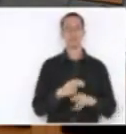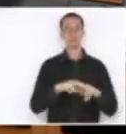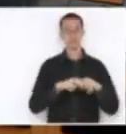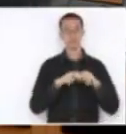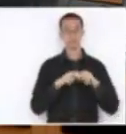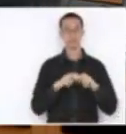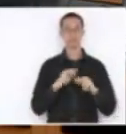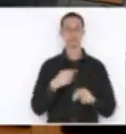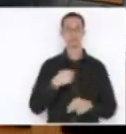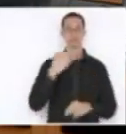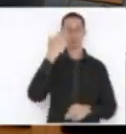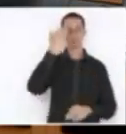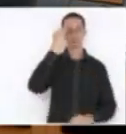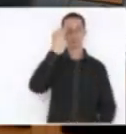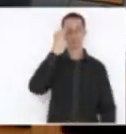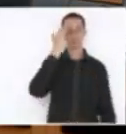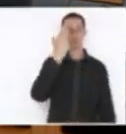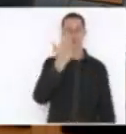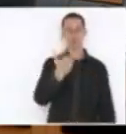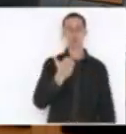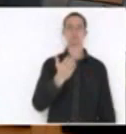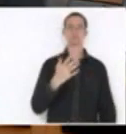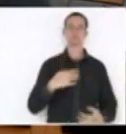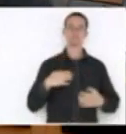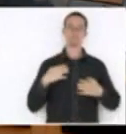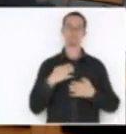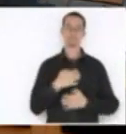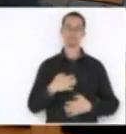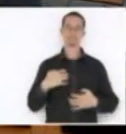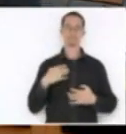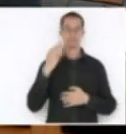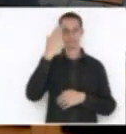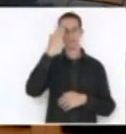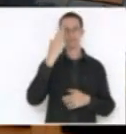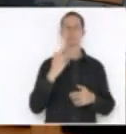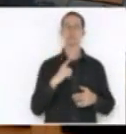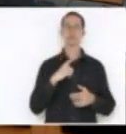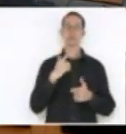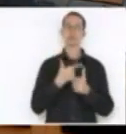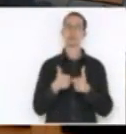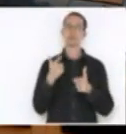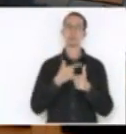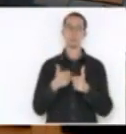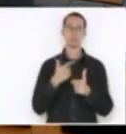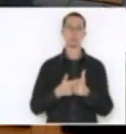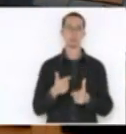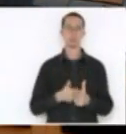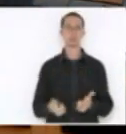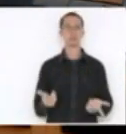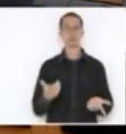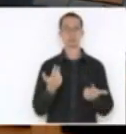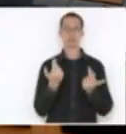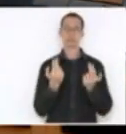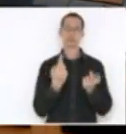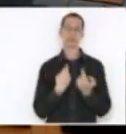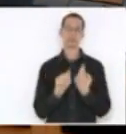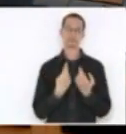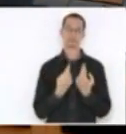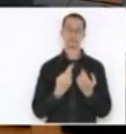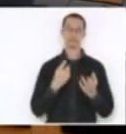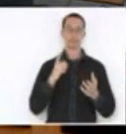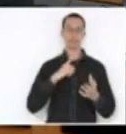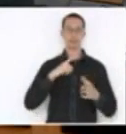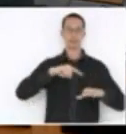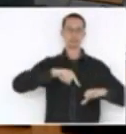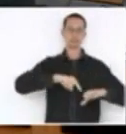compreendendo a sua aflição, porque a gente sabe que tem muitos problemas, assim como são os buracos nas estradas, eles estão